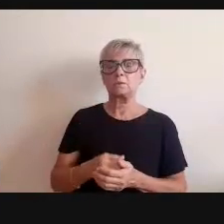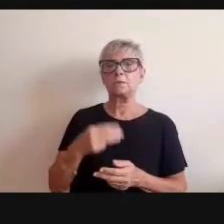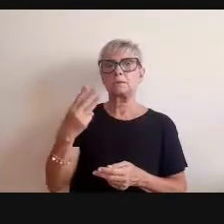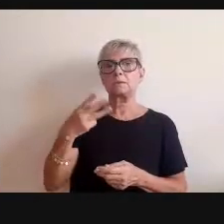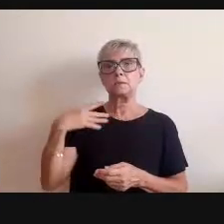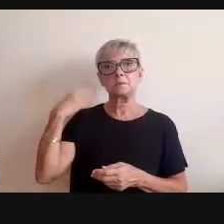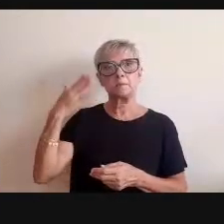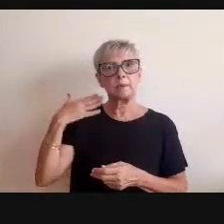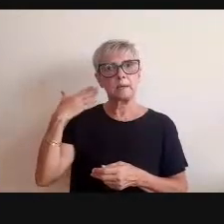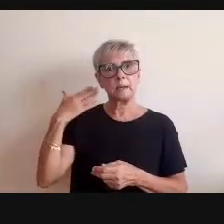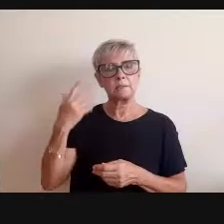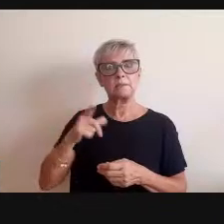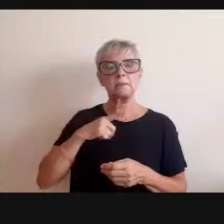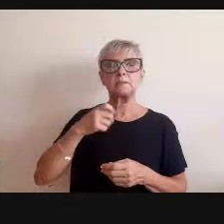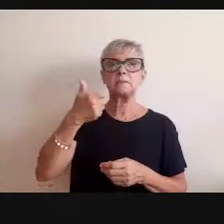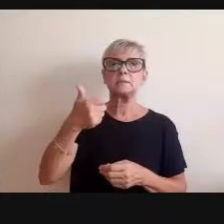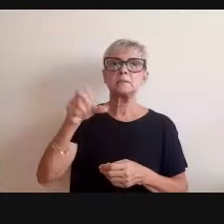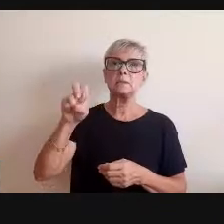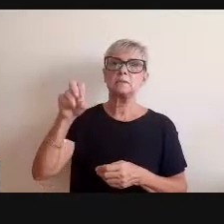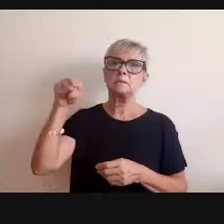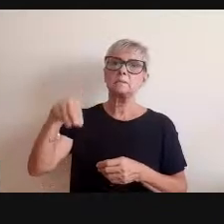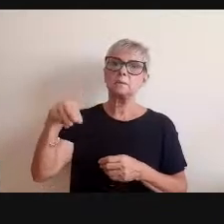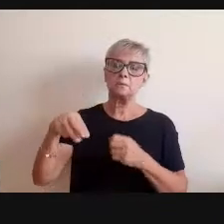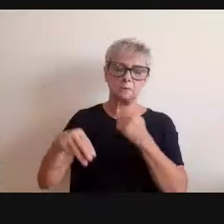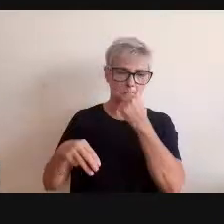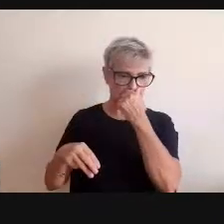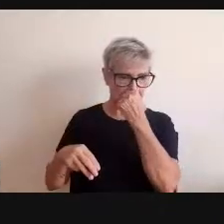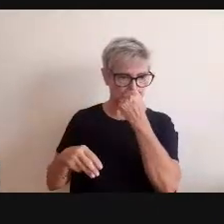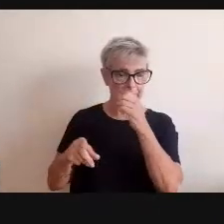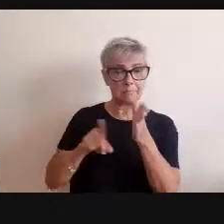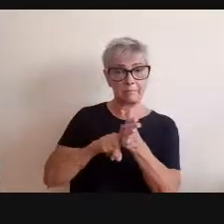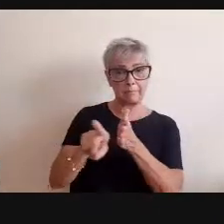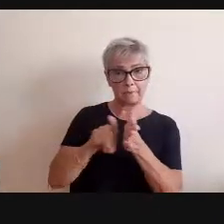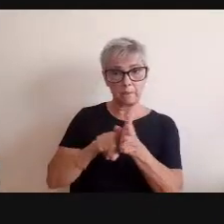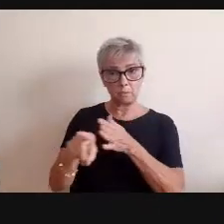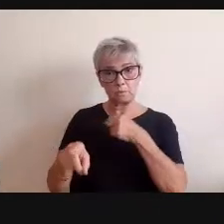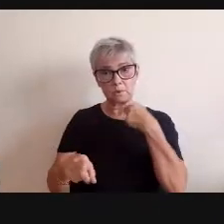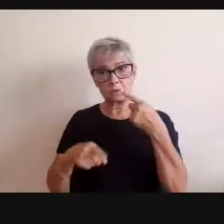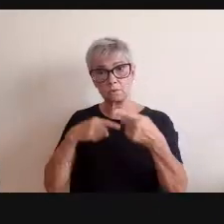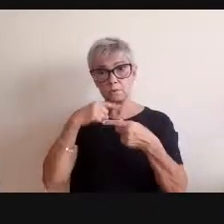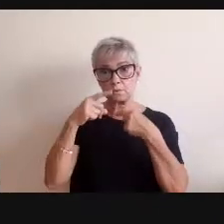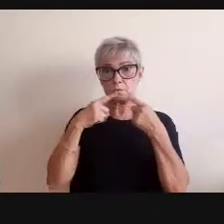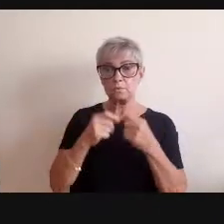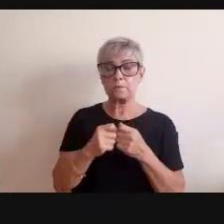15 minutos para perguntas do público.